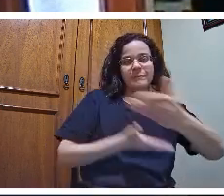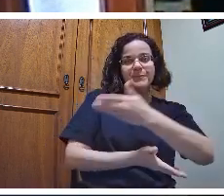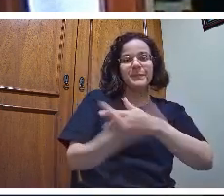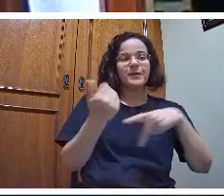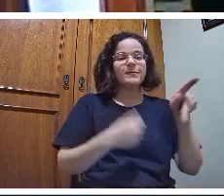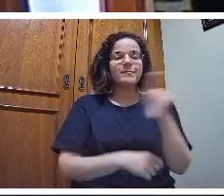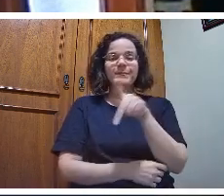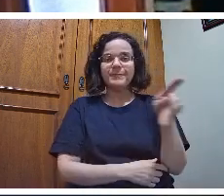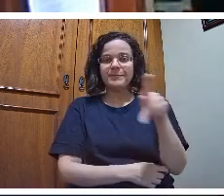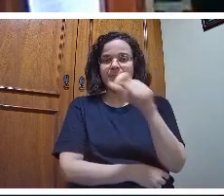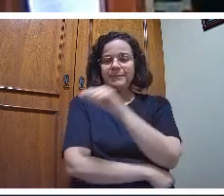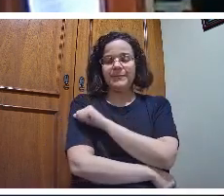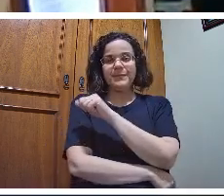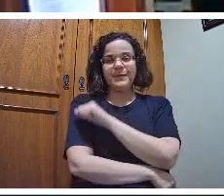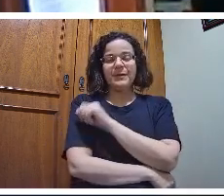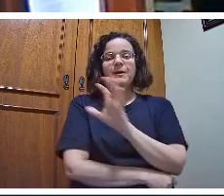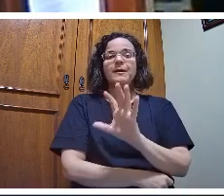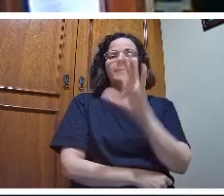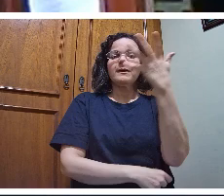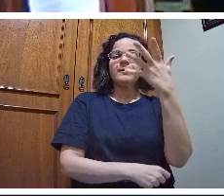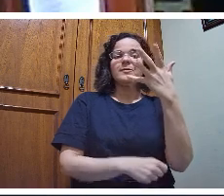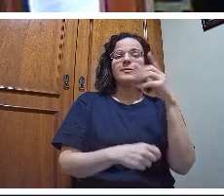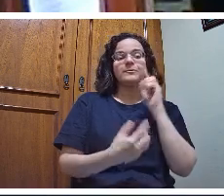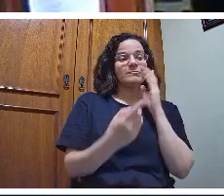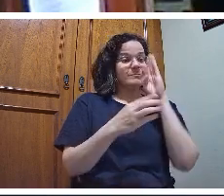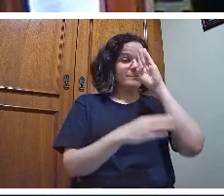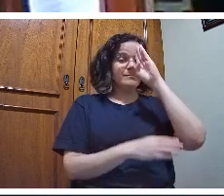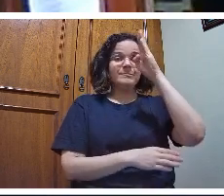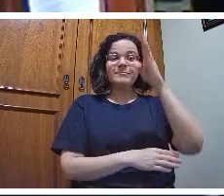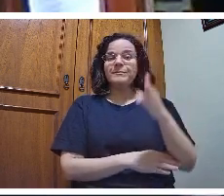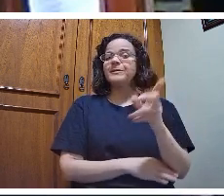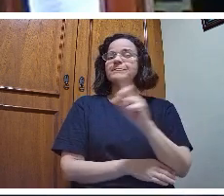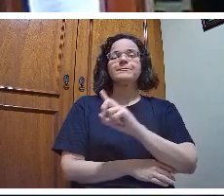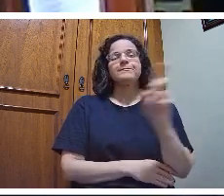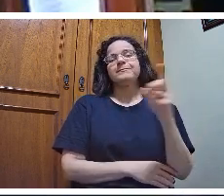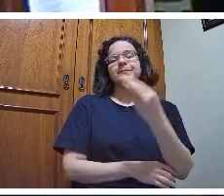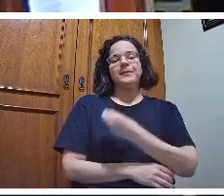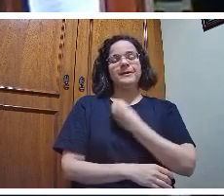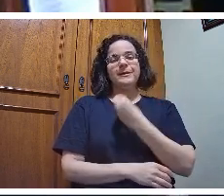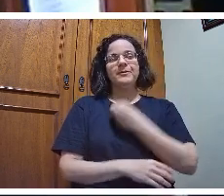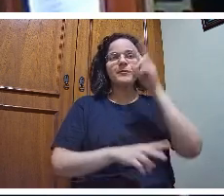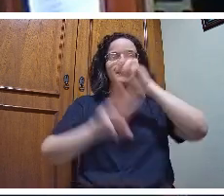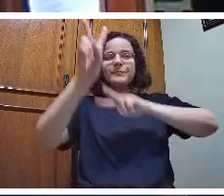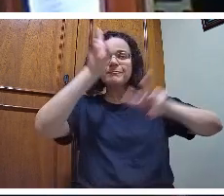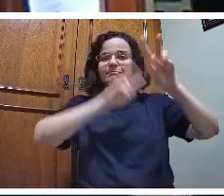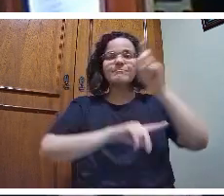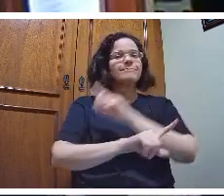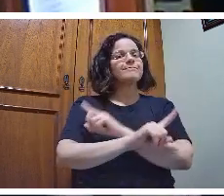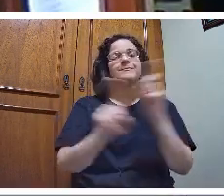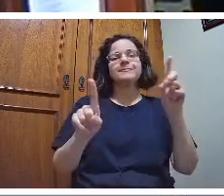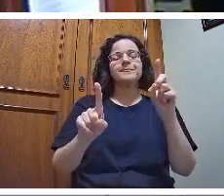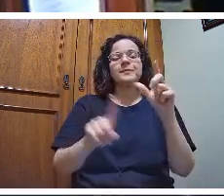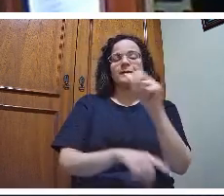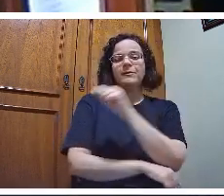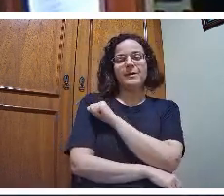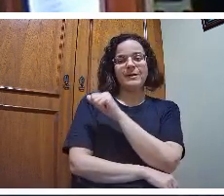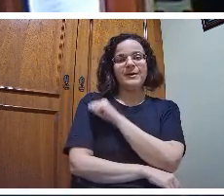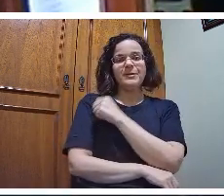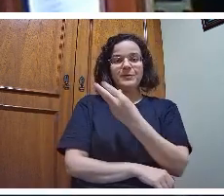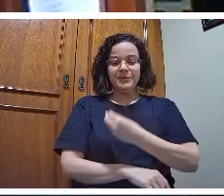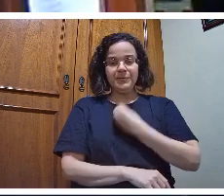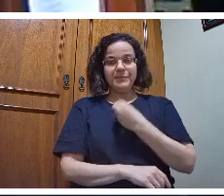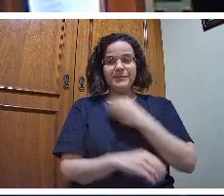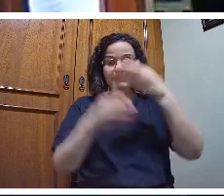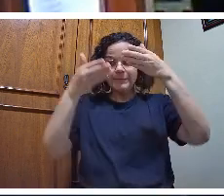que não é presencial, não é visual, não é o aluno presente, mas é a distância. Então, o